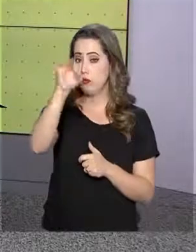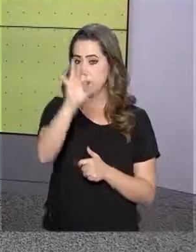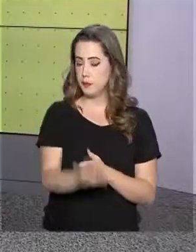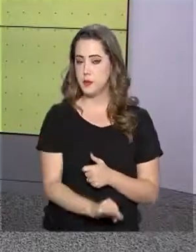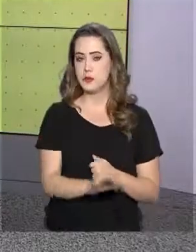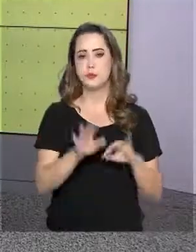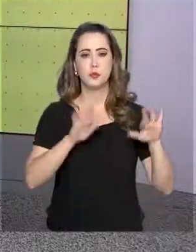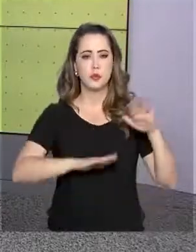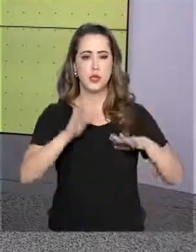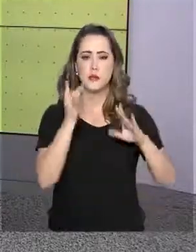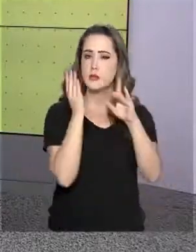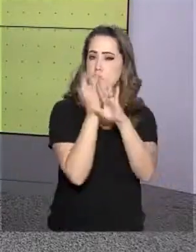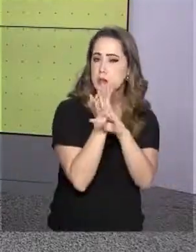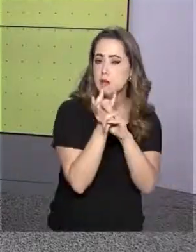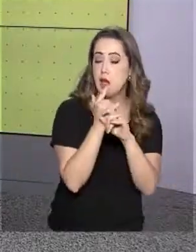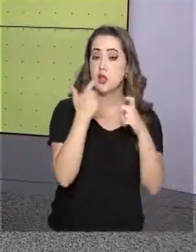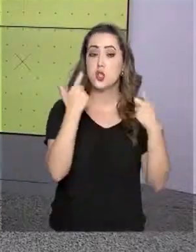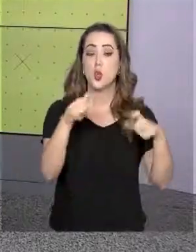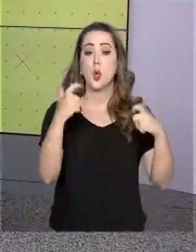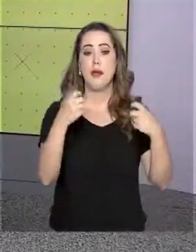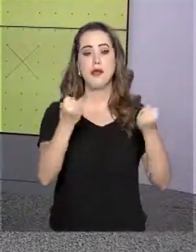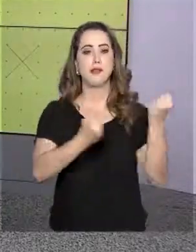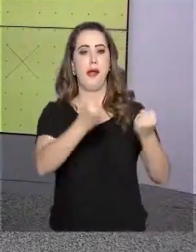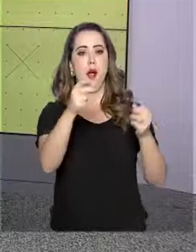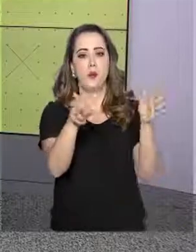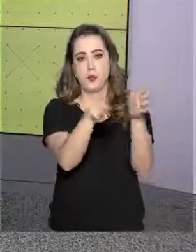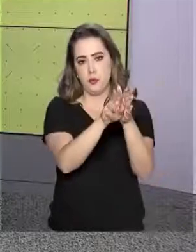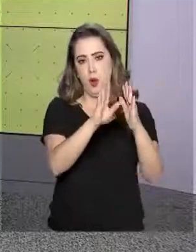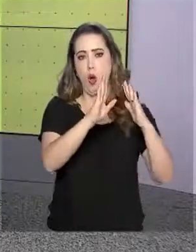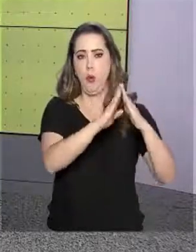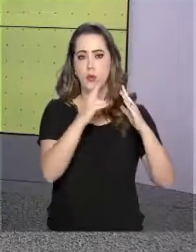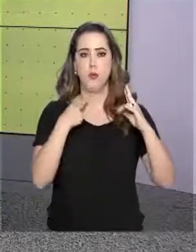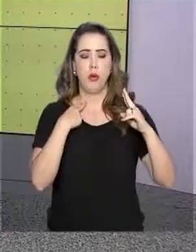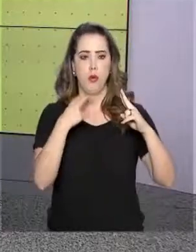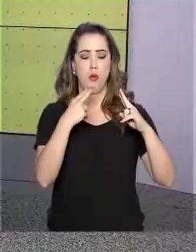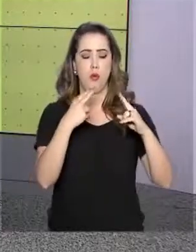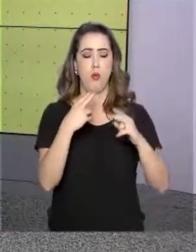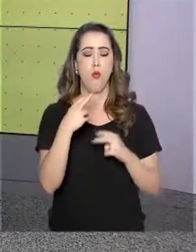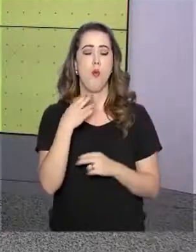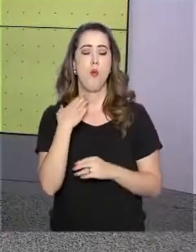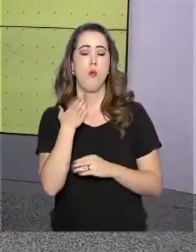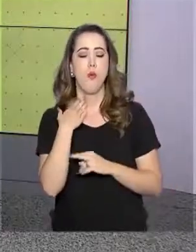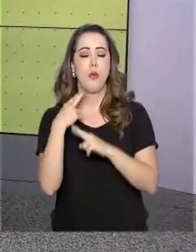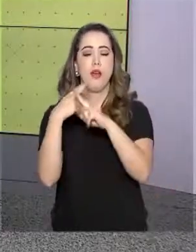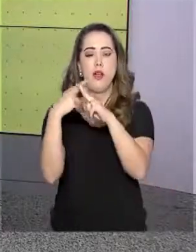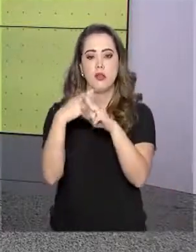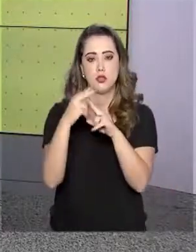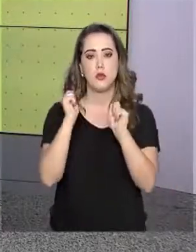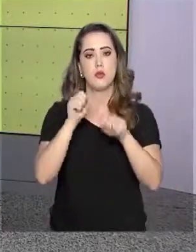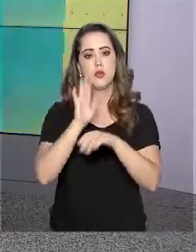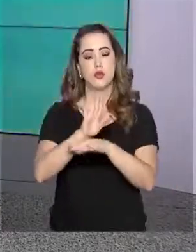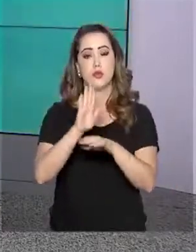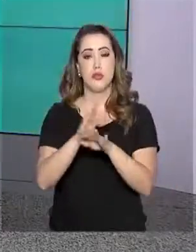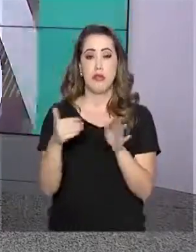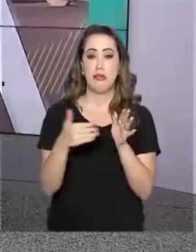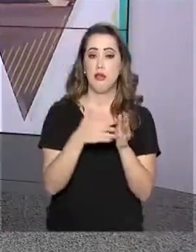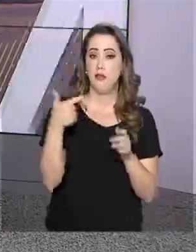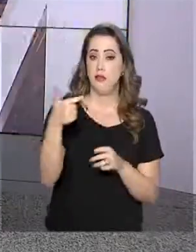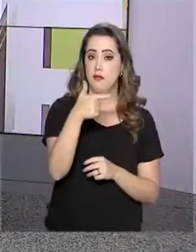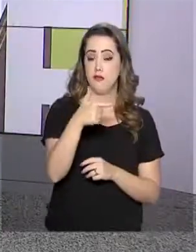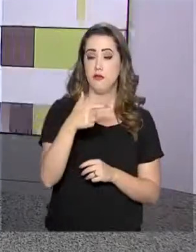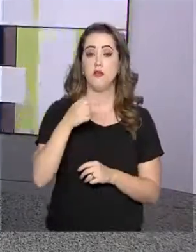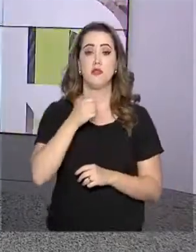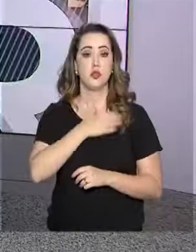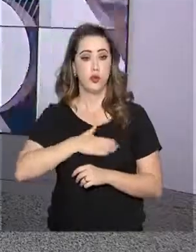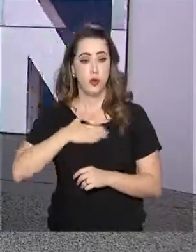algumas cidades, unidades móveis vão ajudar no atendimento. A ação será realizada até 22 de agosto e pode